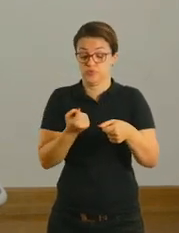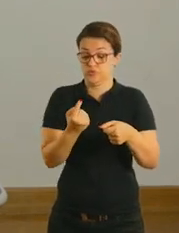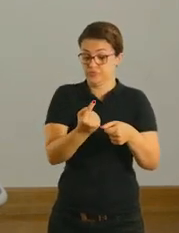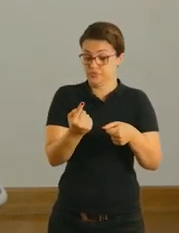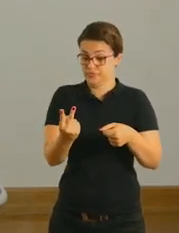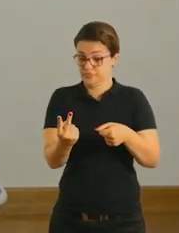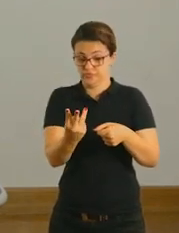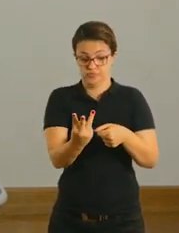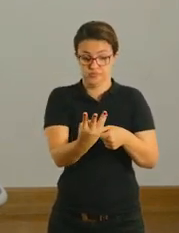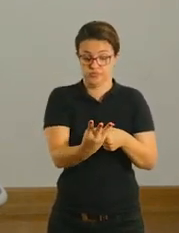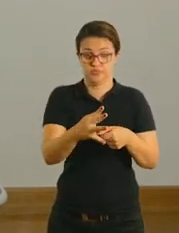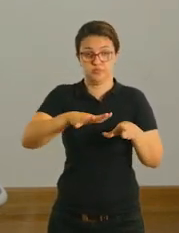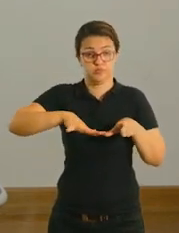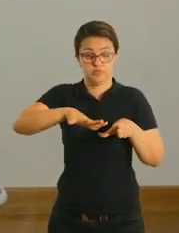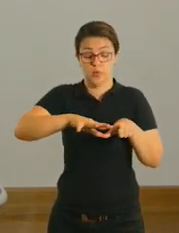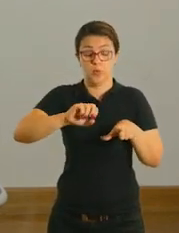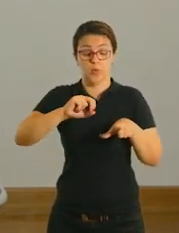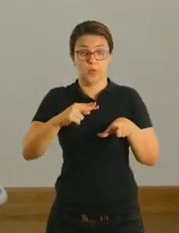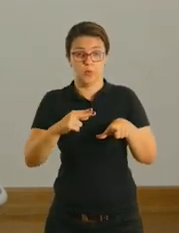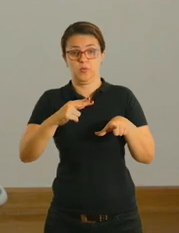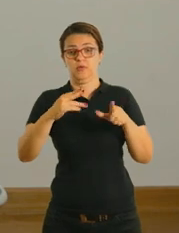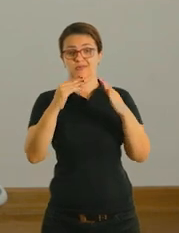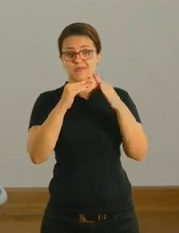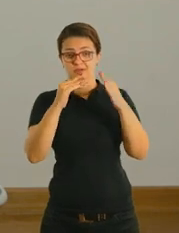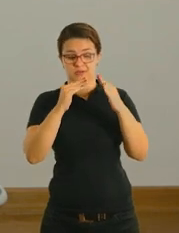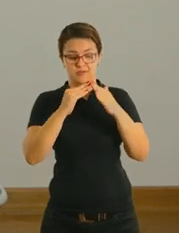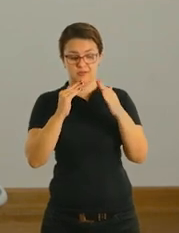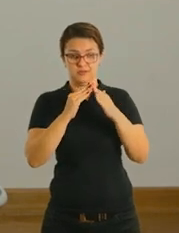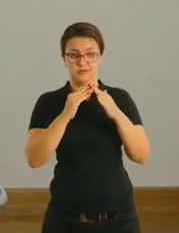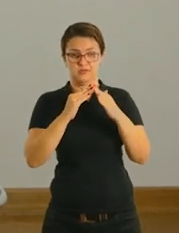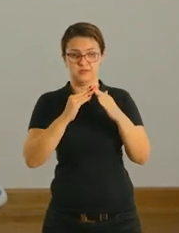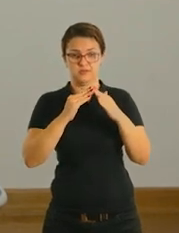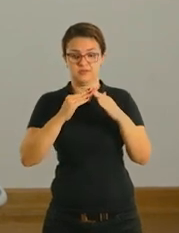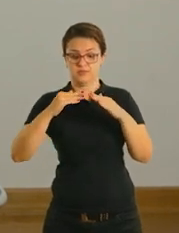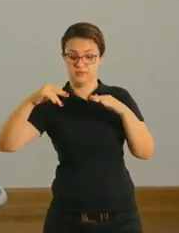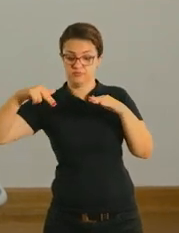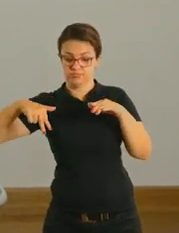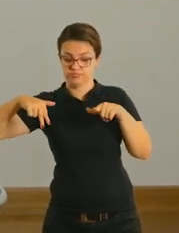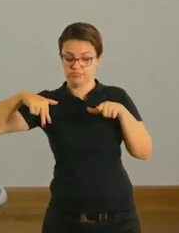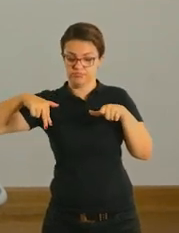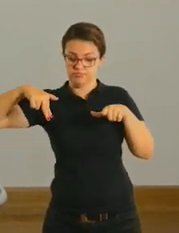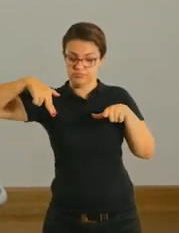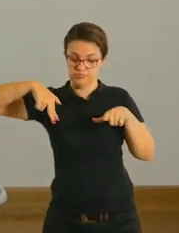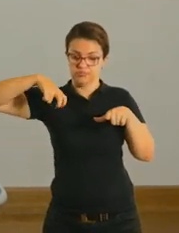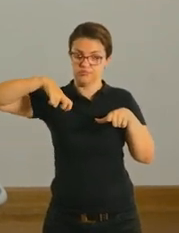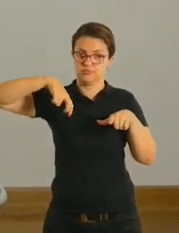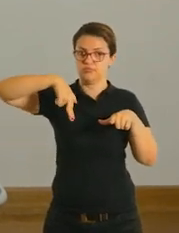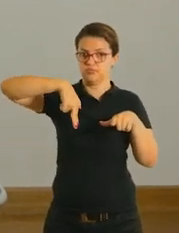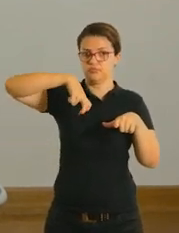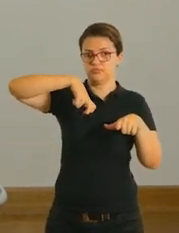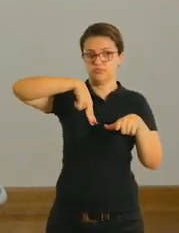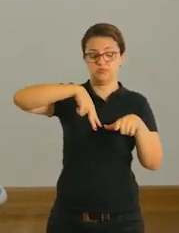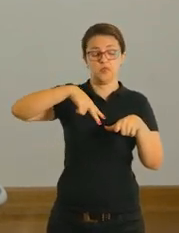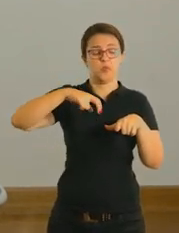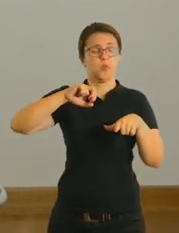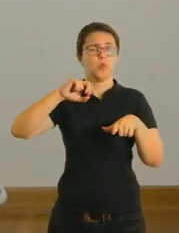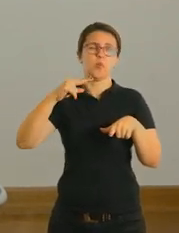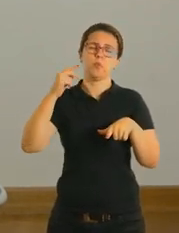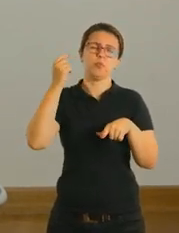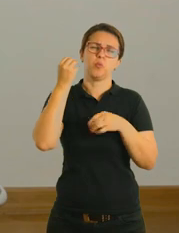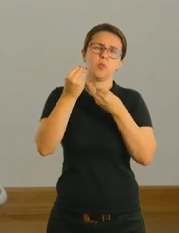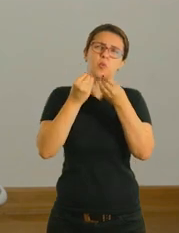Outra ideia é você utilizar o piso da sua casa para pular de um para o outro. Ou então você pode